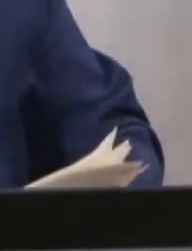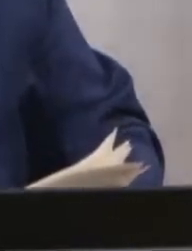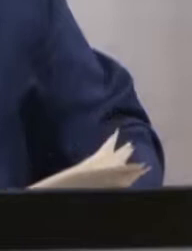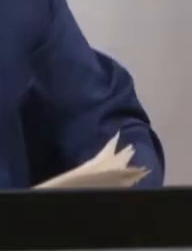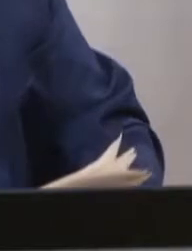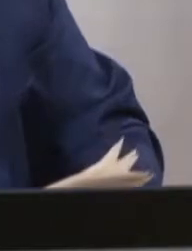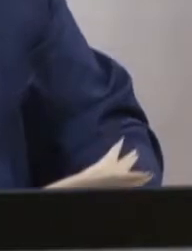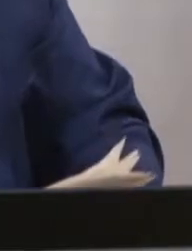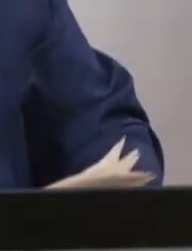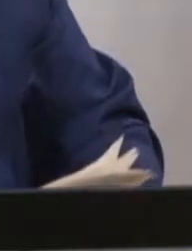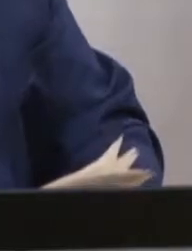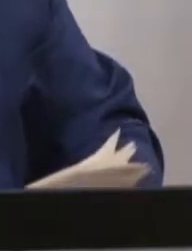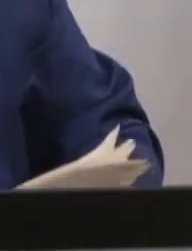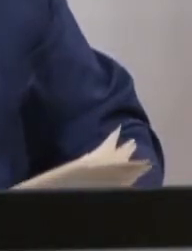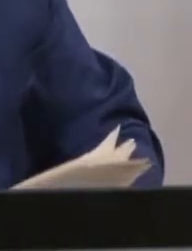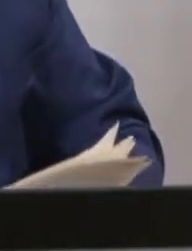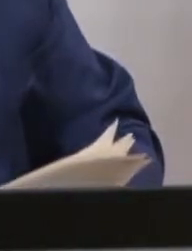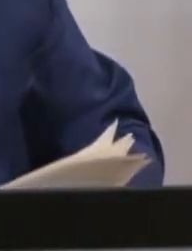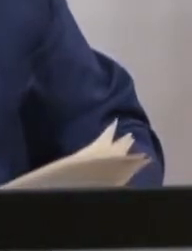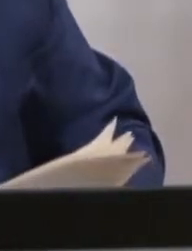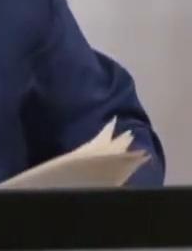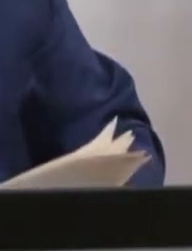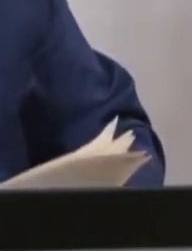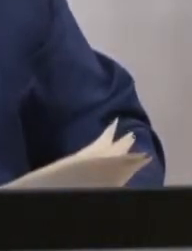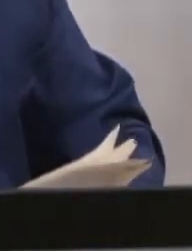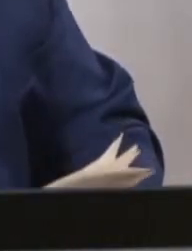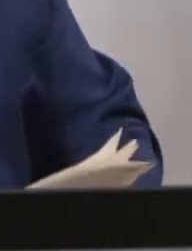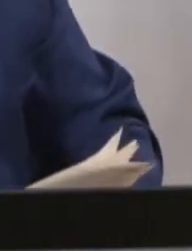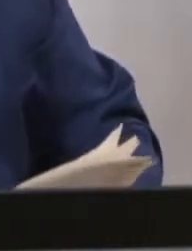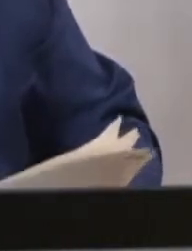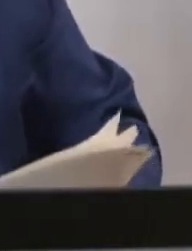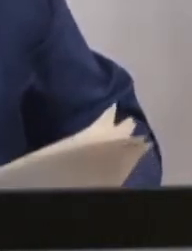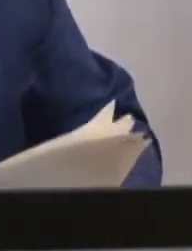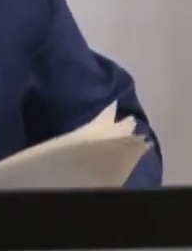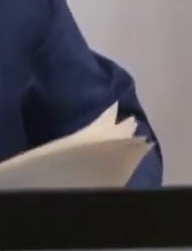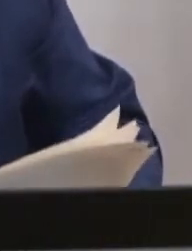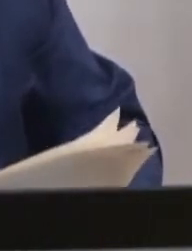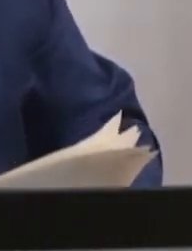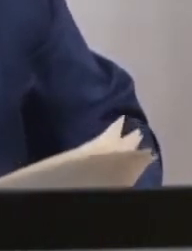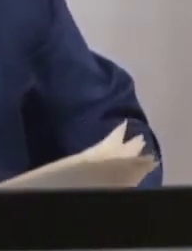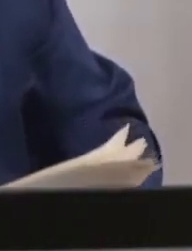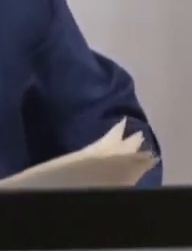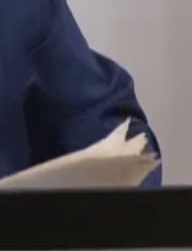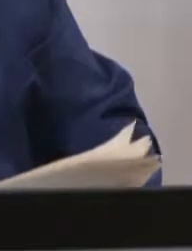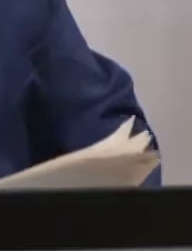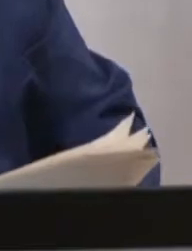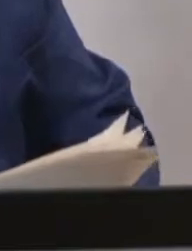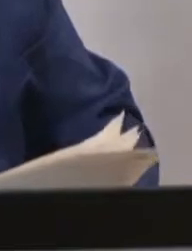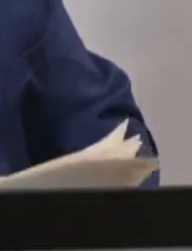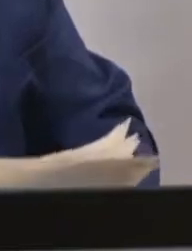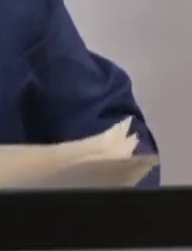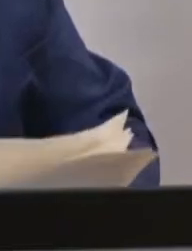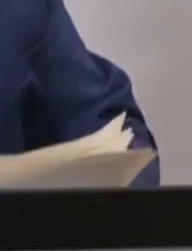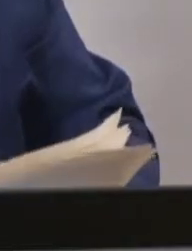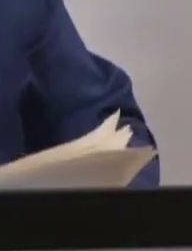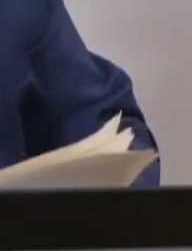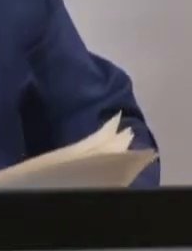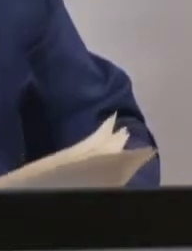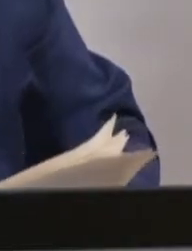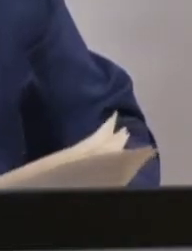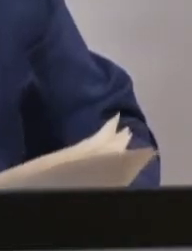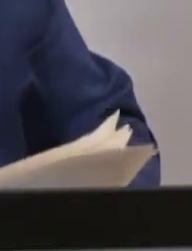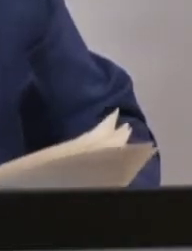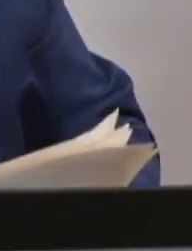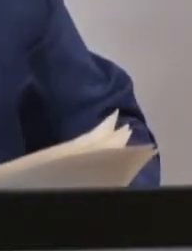ler junto a eles, contribuições para o aperfeiçoamento da proposta... Bom dia, passamos a transmitir direto do auditório José Alencar,